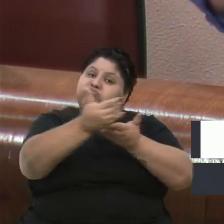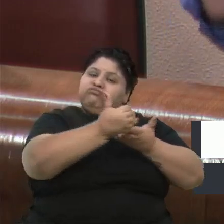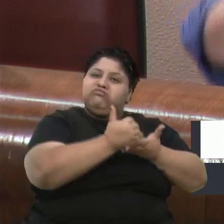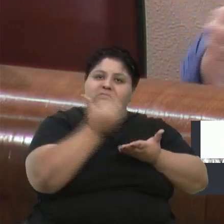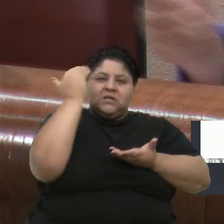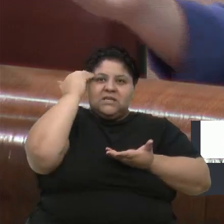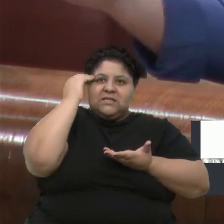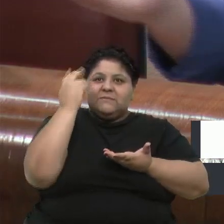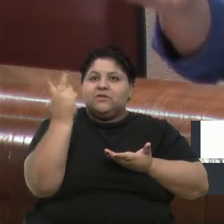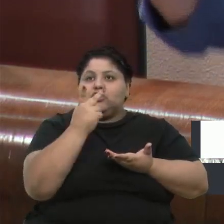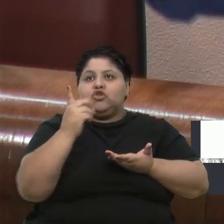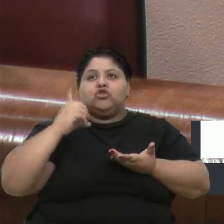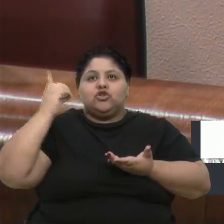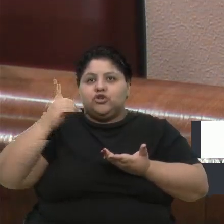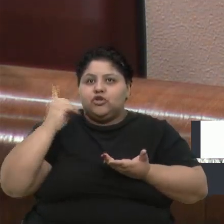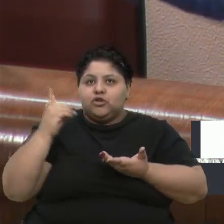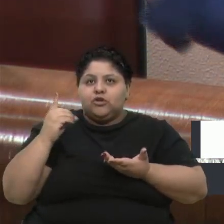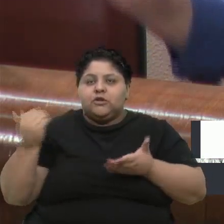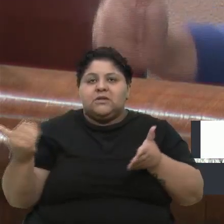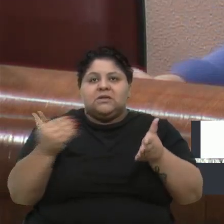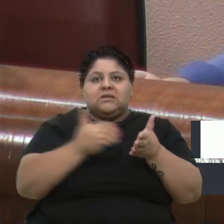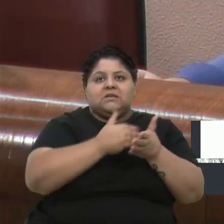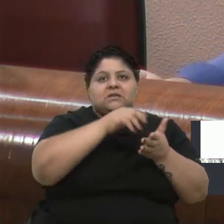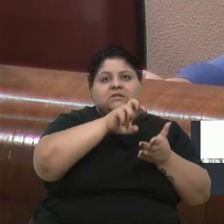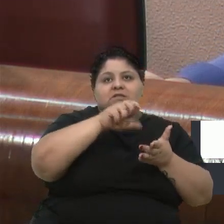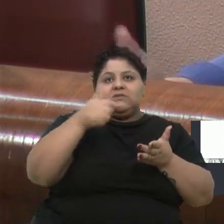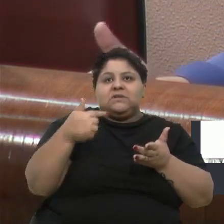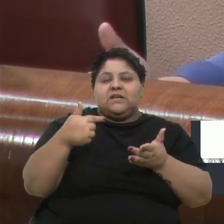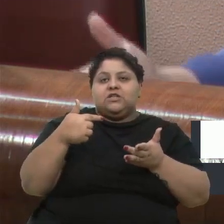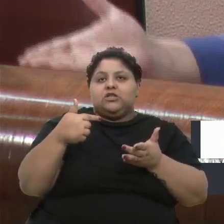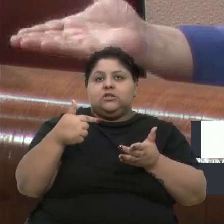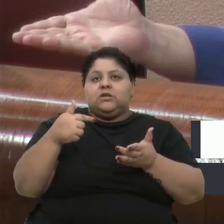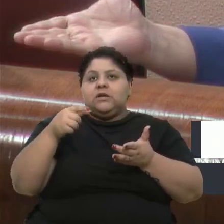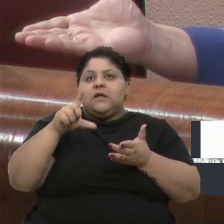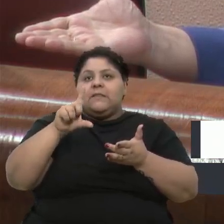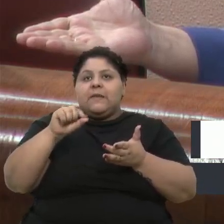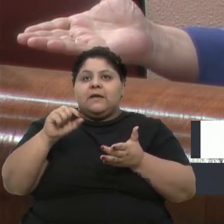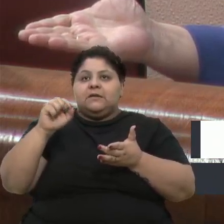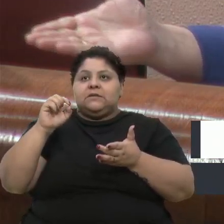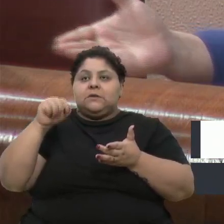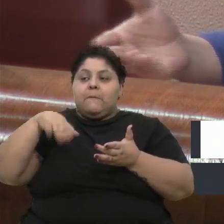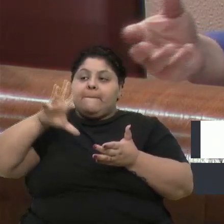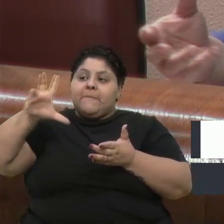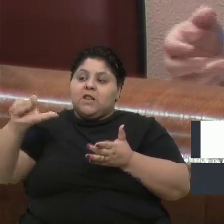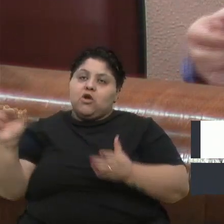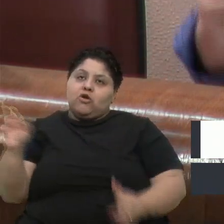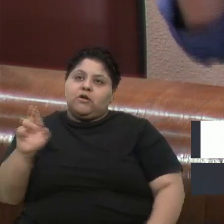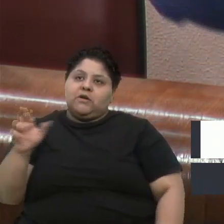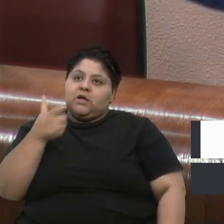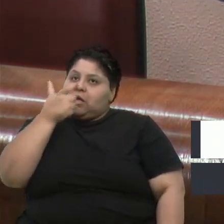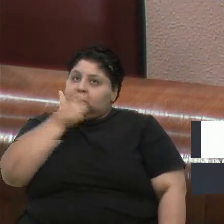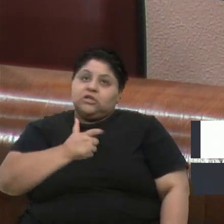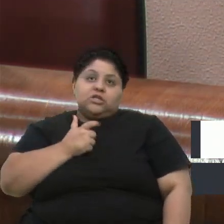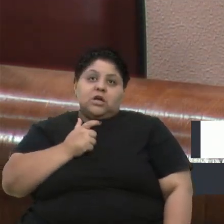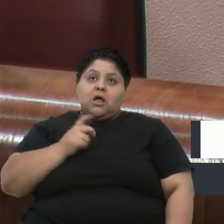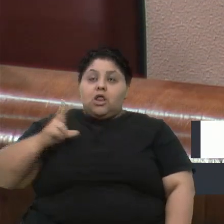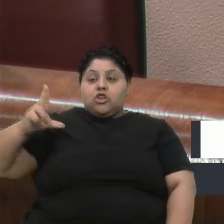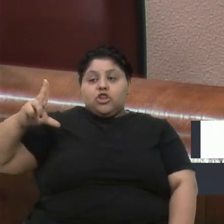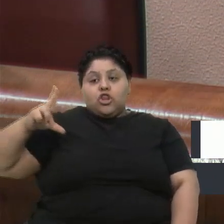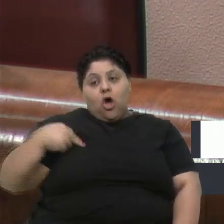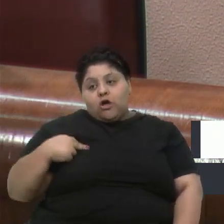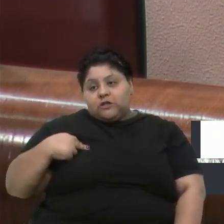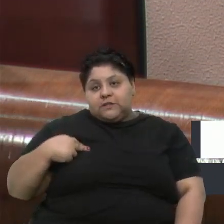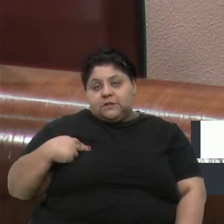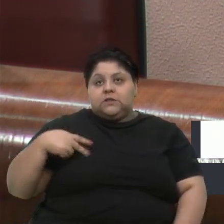temos dois deputados e quando vem 5, 7, 8, 10 milhões de reais, achar que é uma... assim, nossa, estão fazendo um